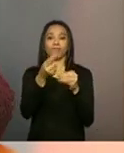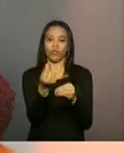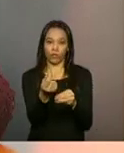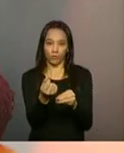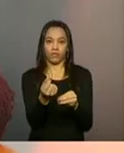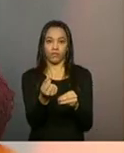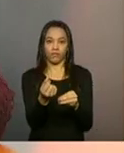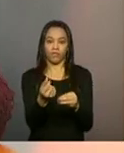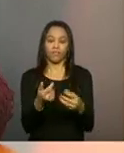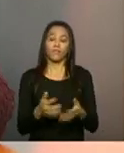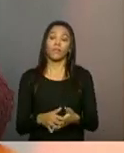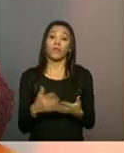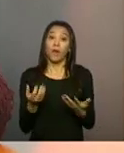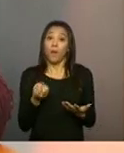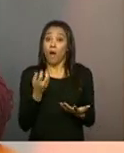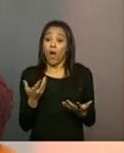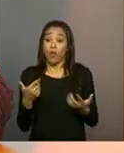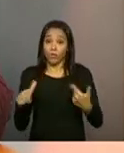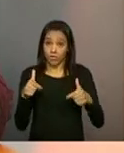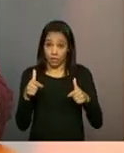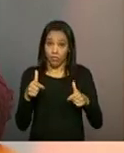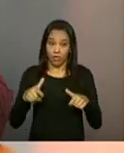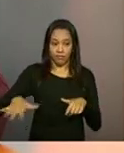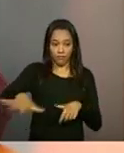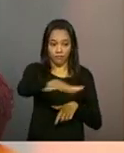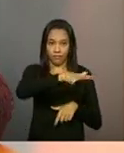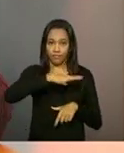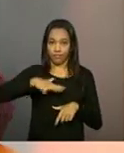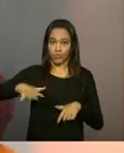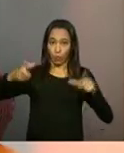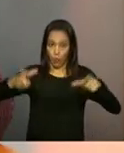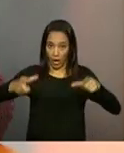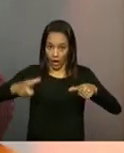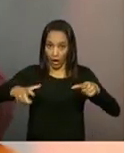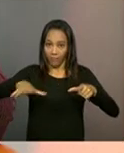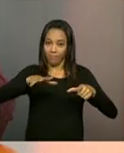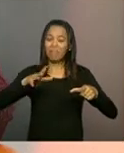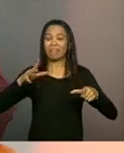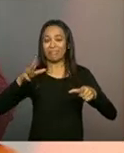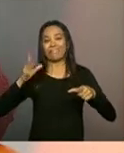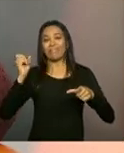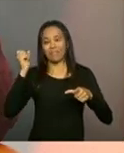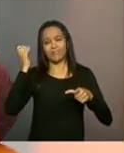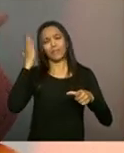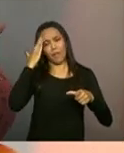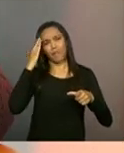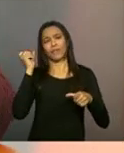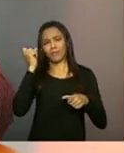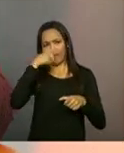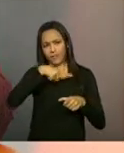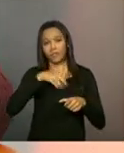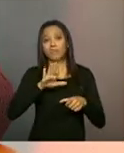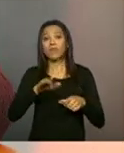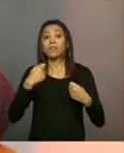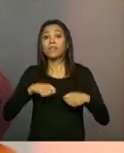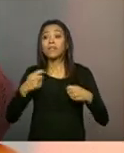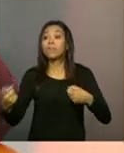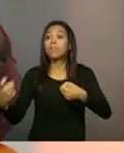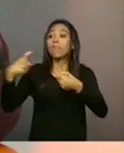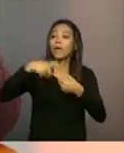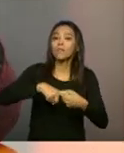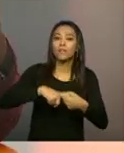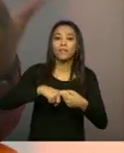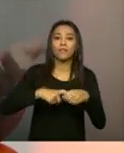Bom, com relação aos espaços físicos, a gente sabe dessa dificuldade, mas é possível estabelecer parcerias com outras